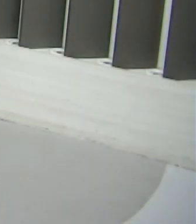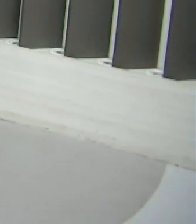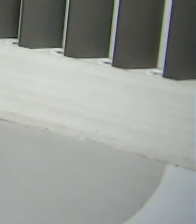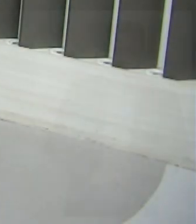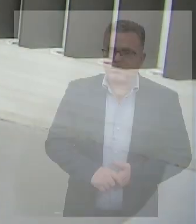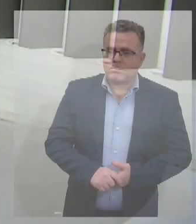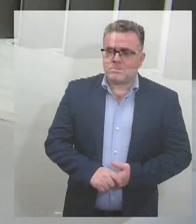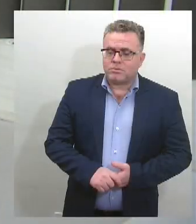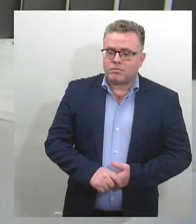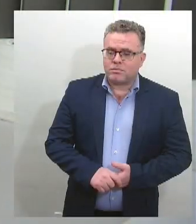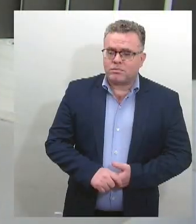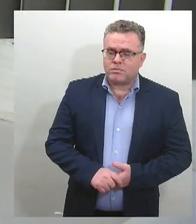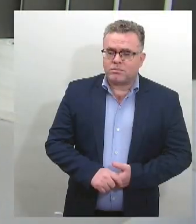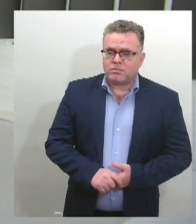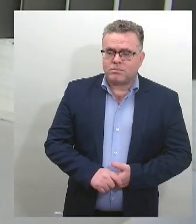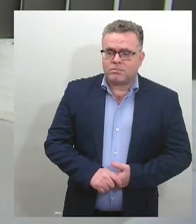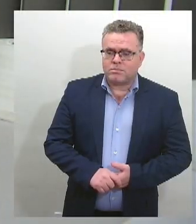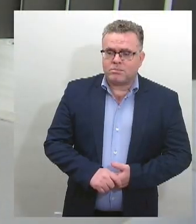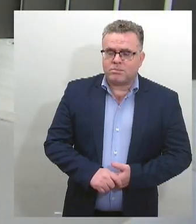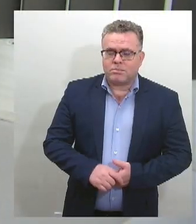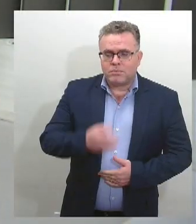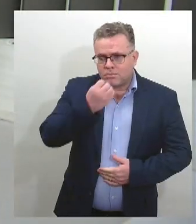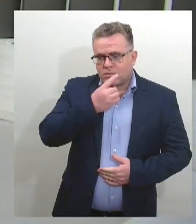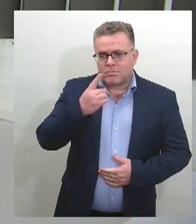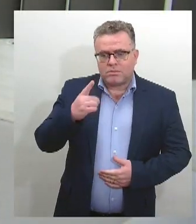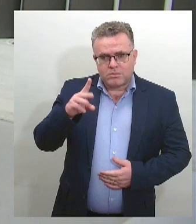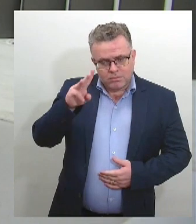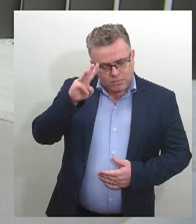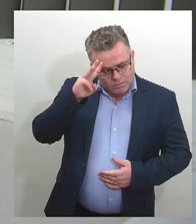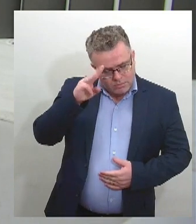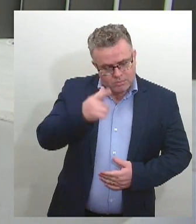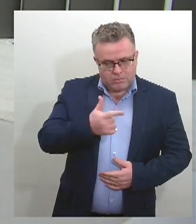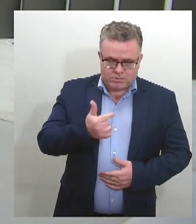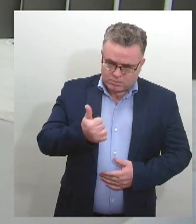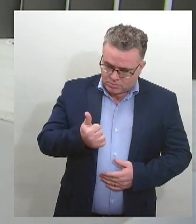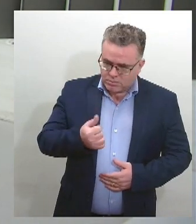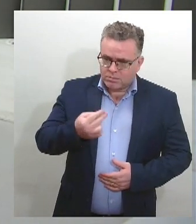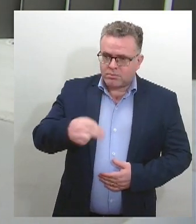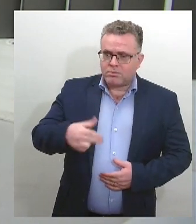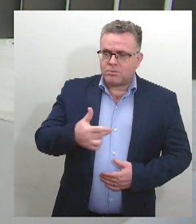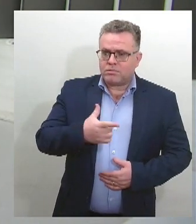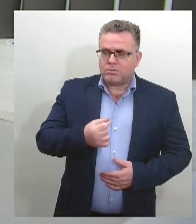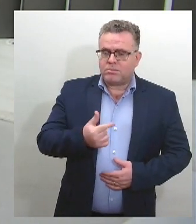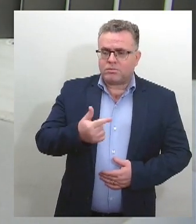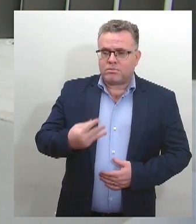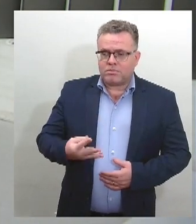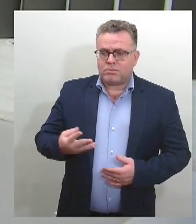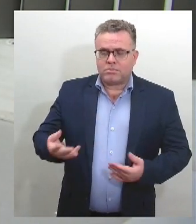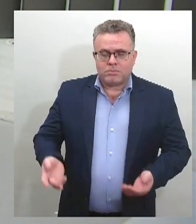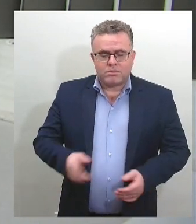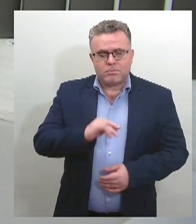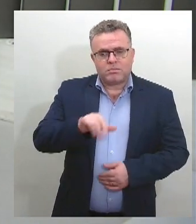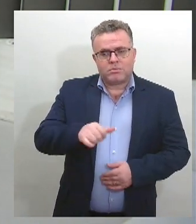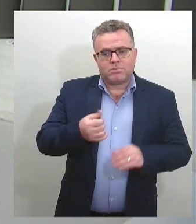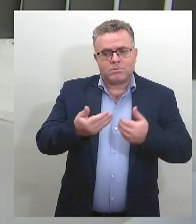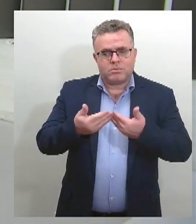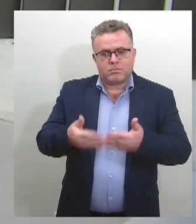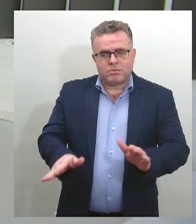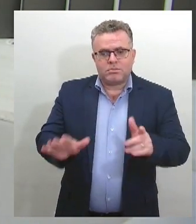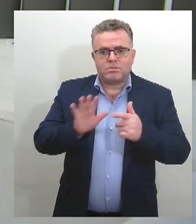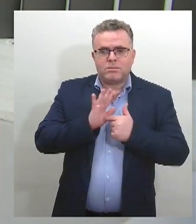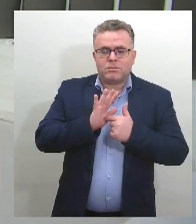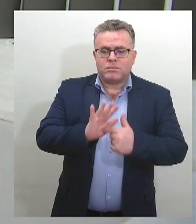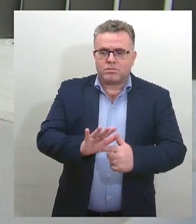Olá, bom dia! Terça-feira, 21 de novembro de 2023, o Jornal da Leia está no ar, destacando o mês da